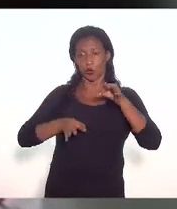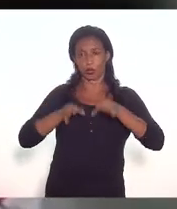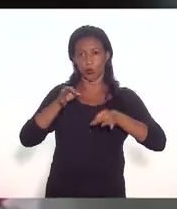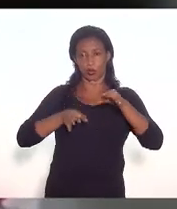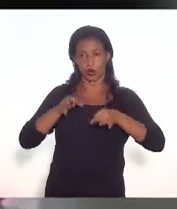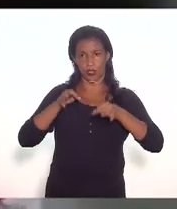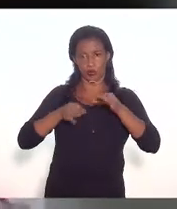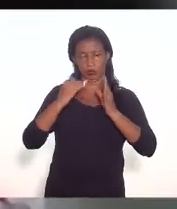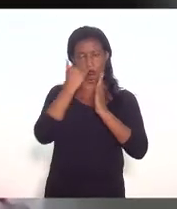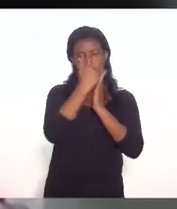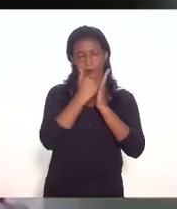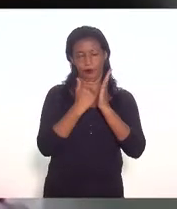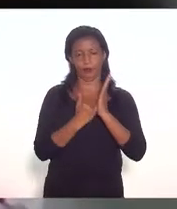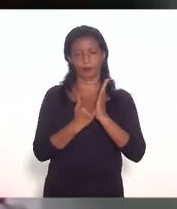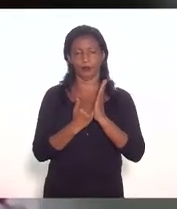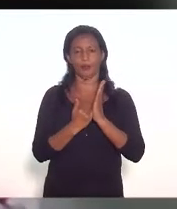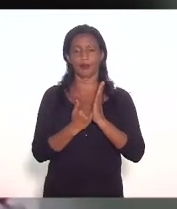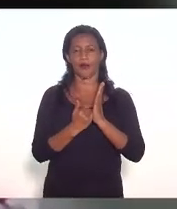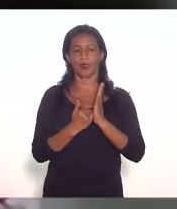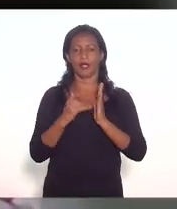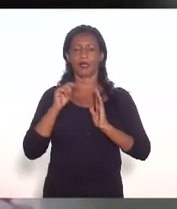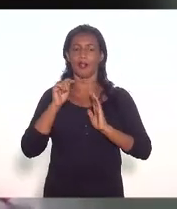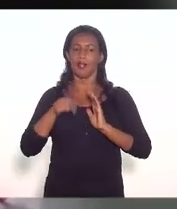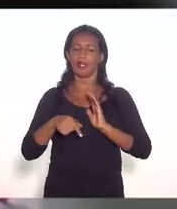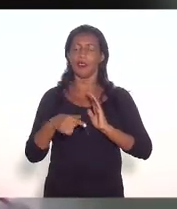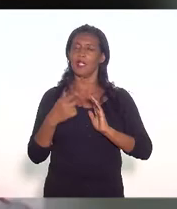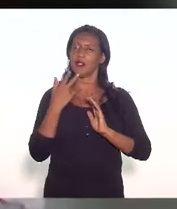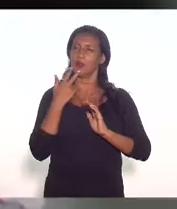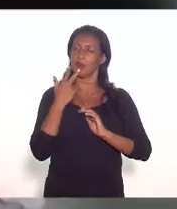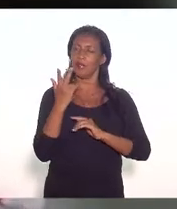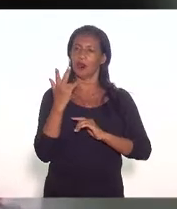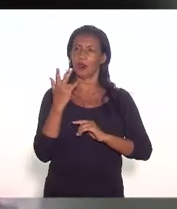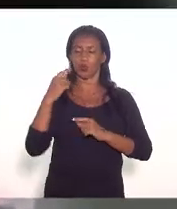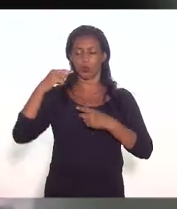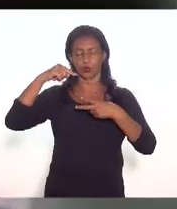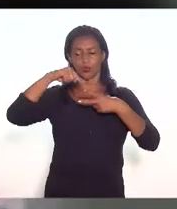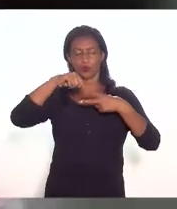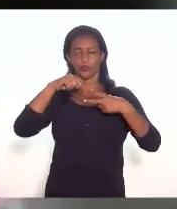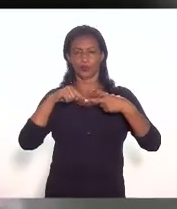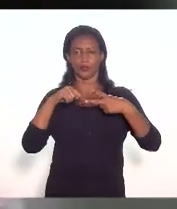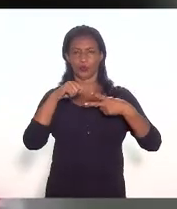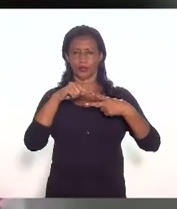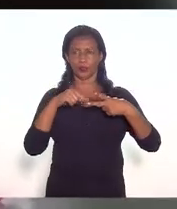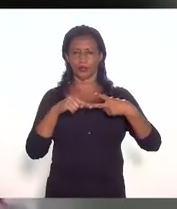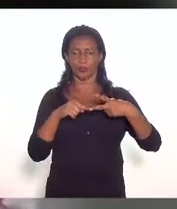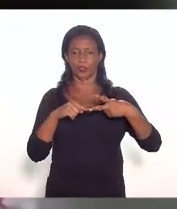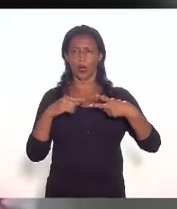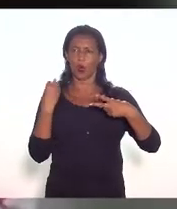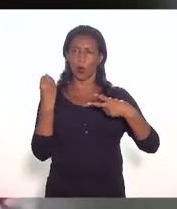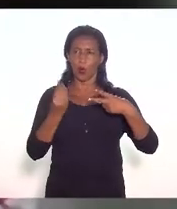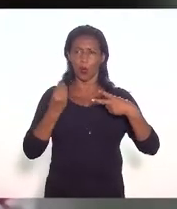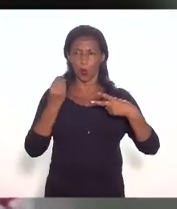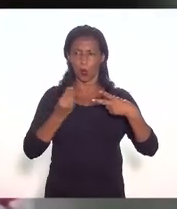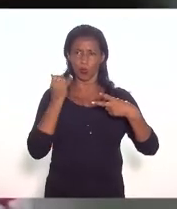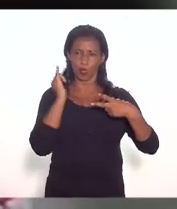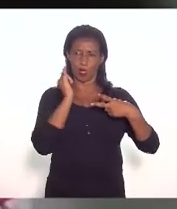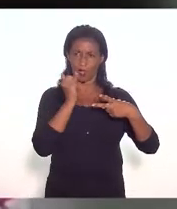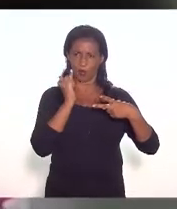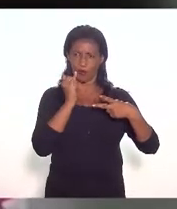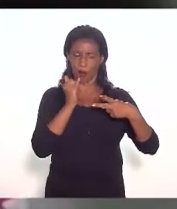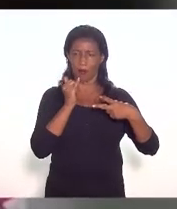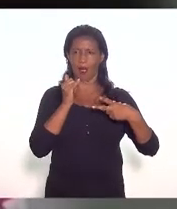proposição e nesse caso eu quero levantar dois aspectos como já informado pela